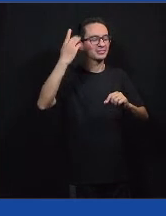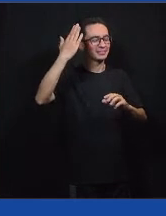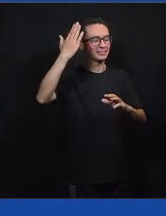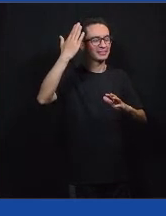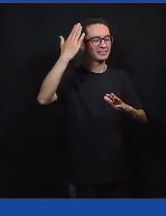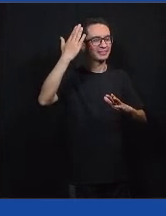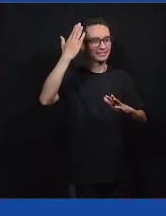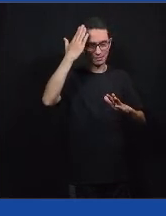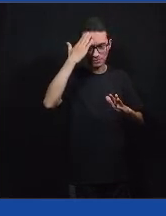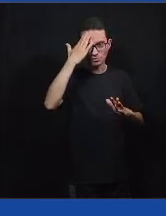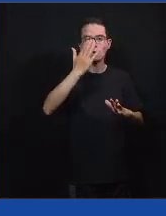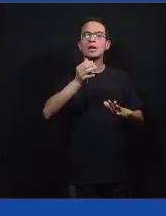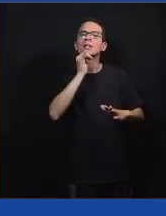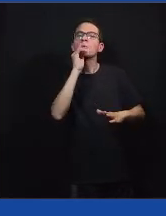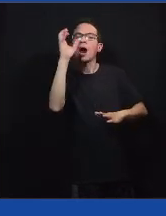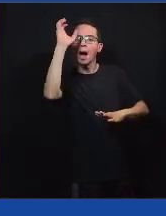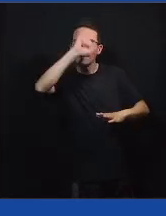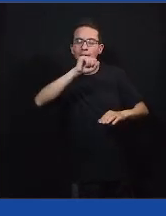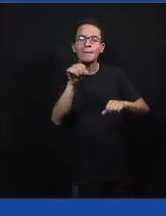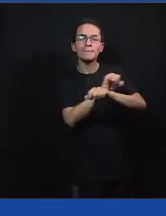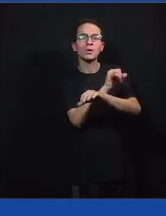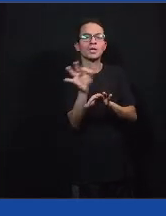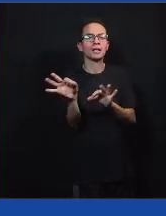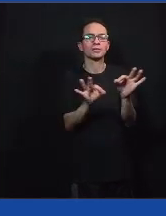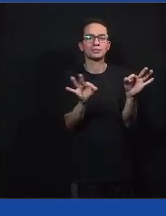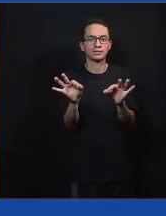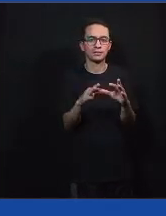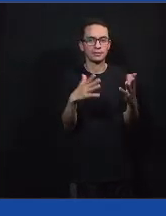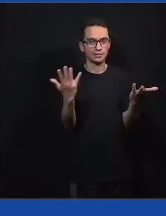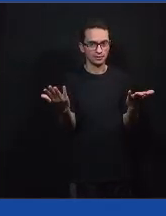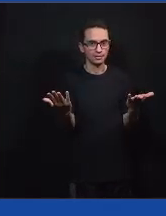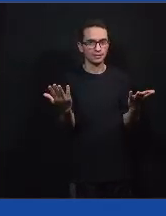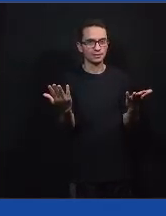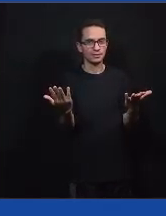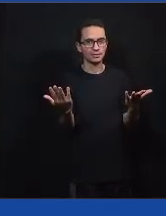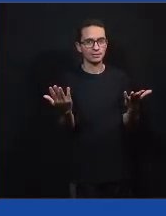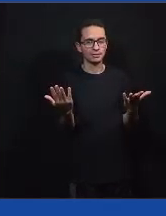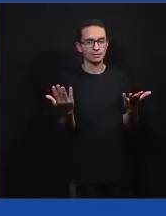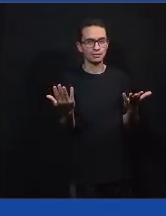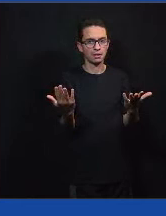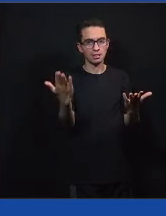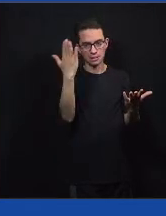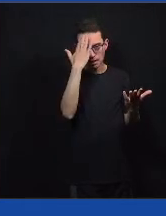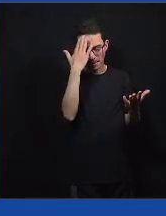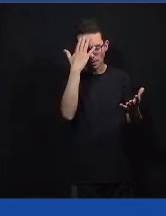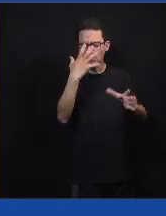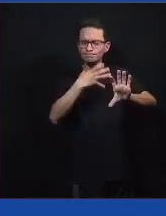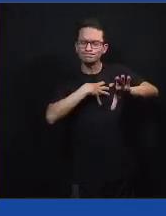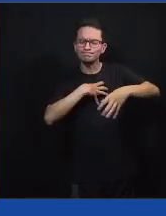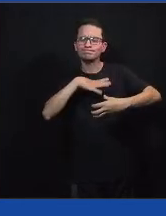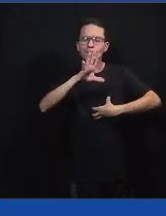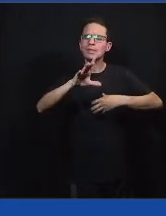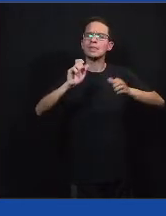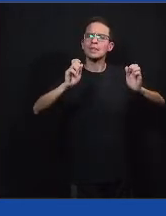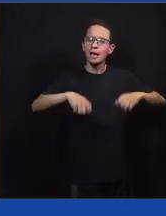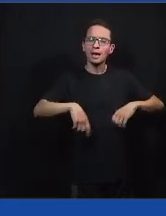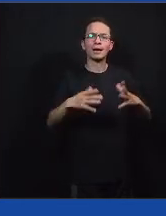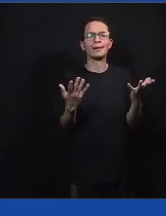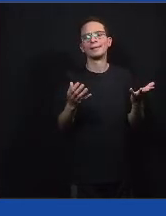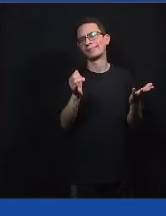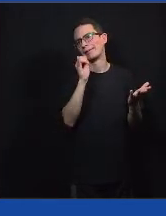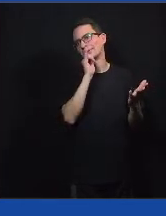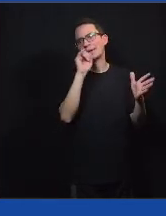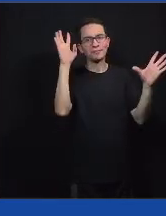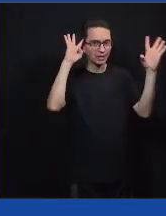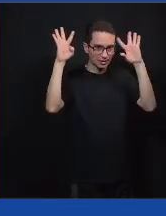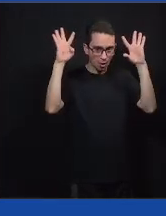sentido de educação por projetos, entendendo que a gente tem uma etapa de sensibilização, de reflexão